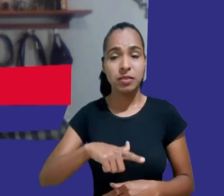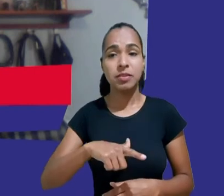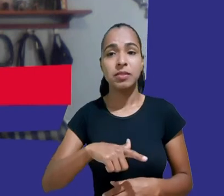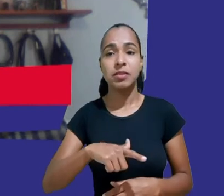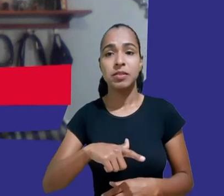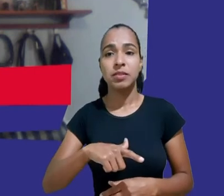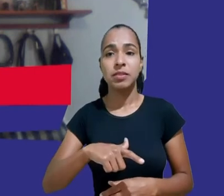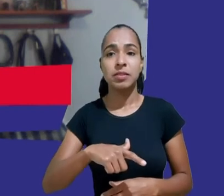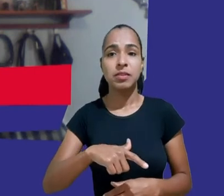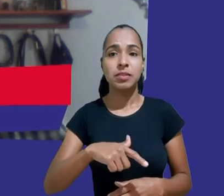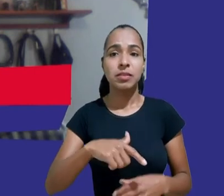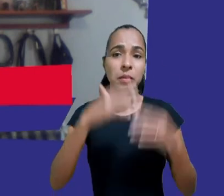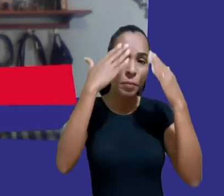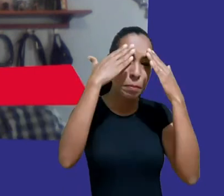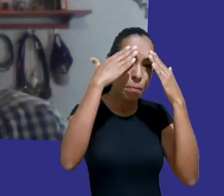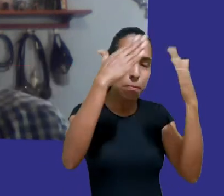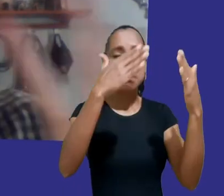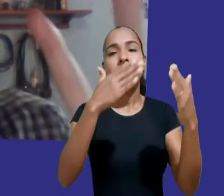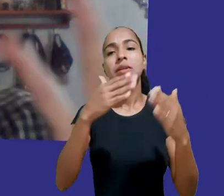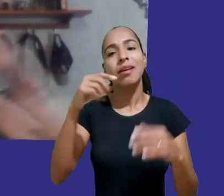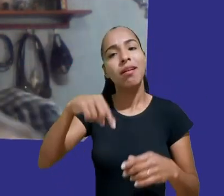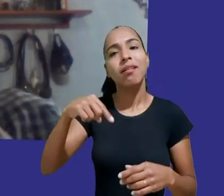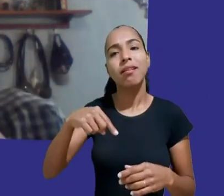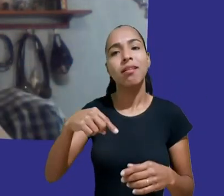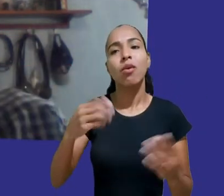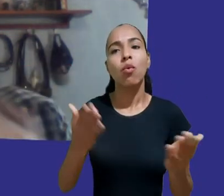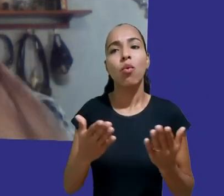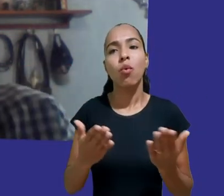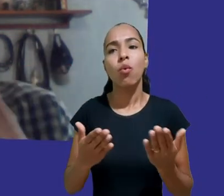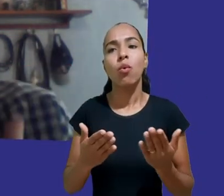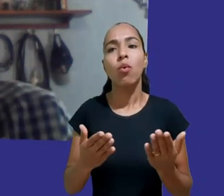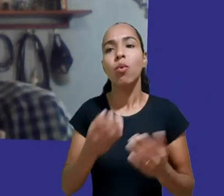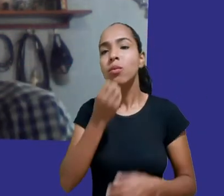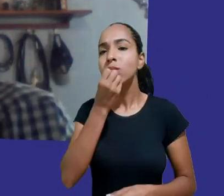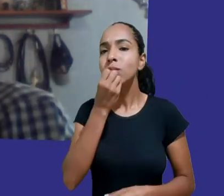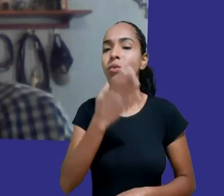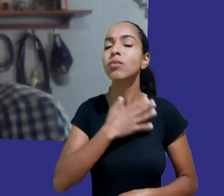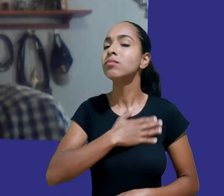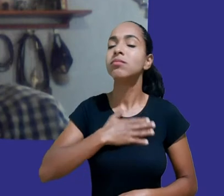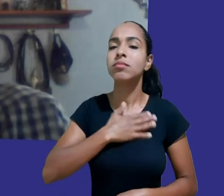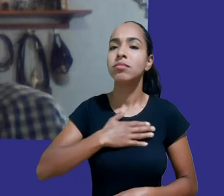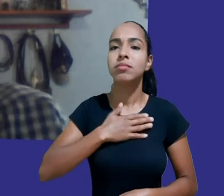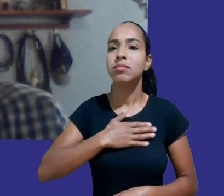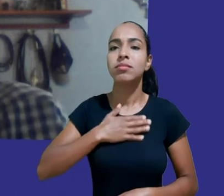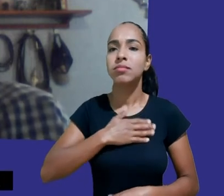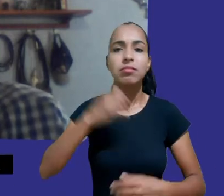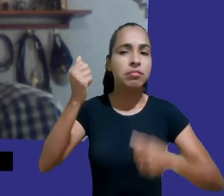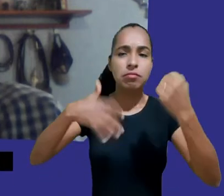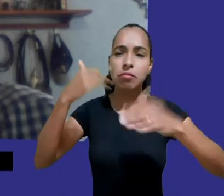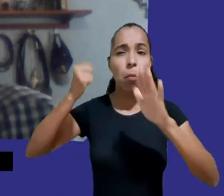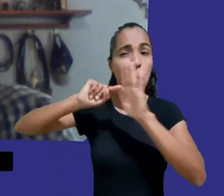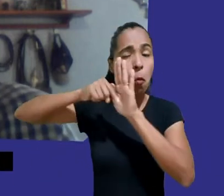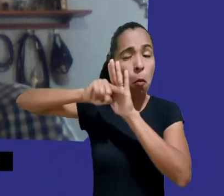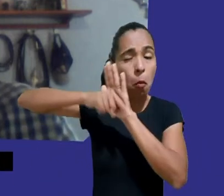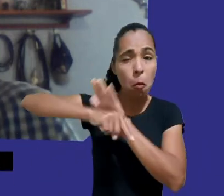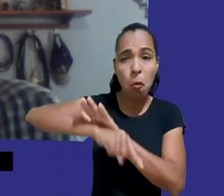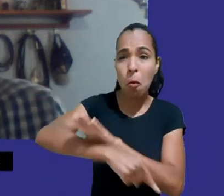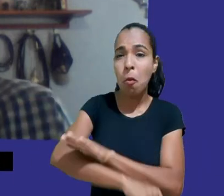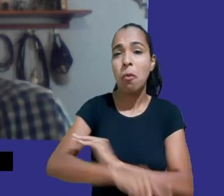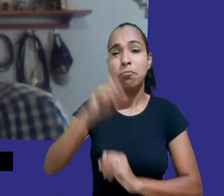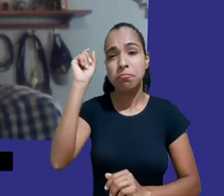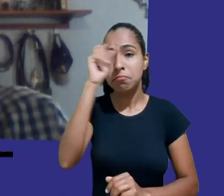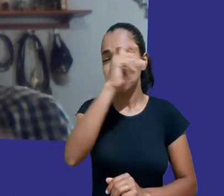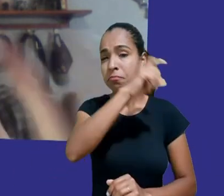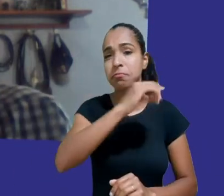riquíssimo que deu para a gente um super panorama sobre a complexidade dos desafios relacionados à participação de crianças e adolescentes na